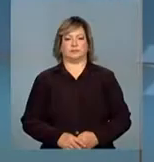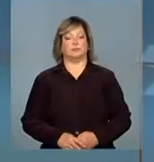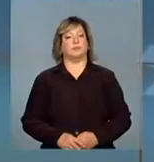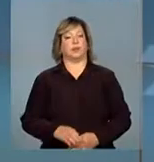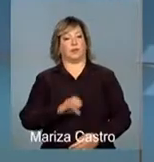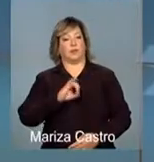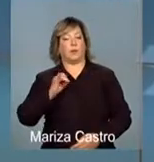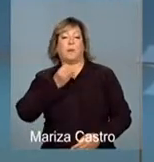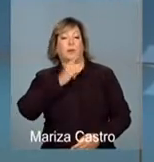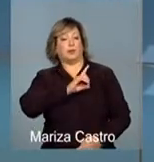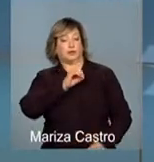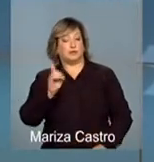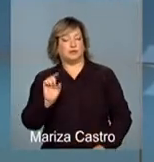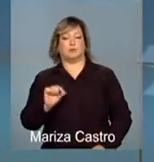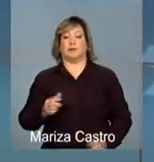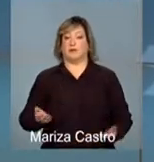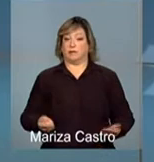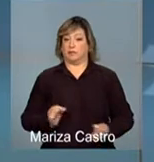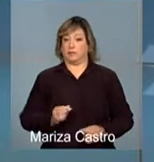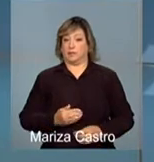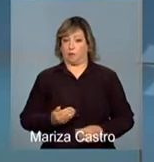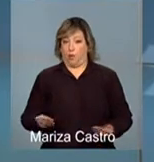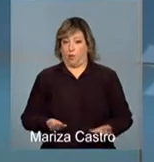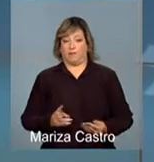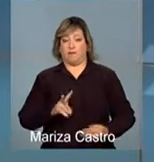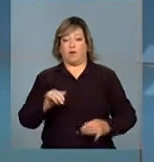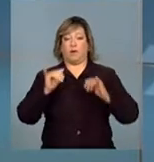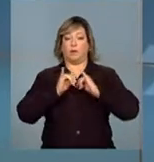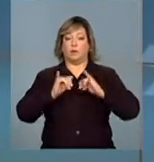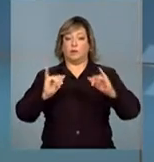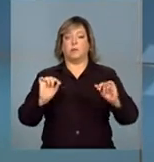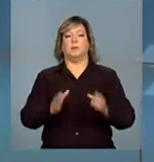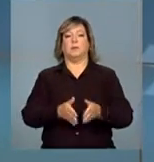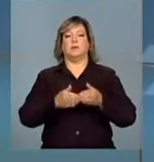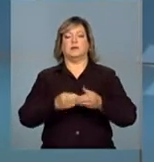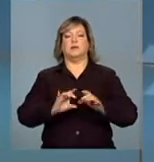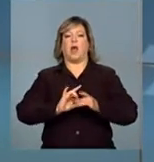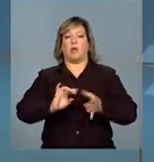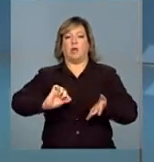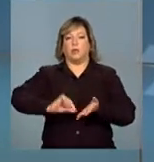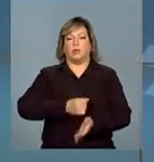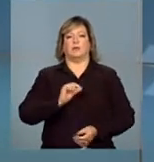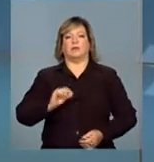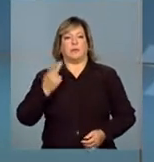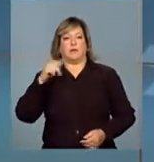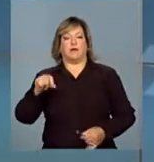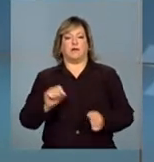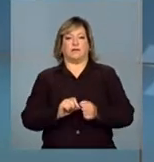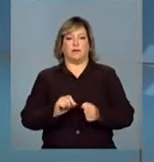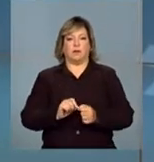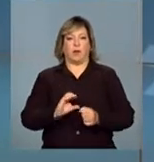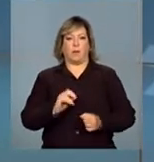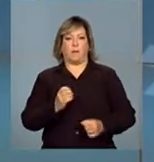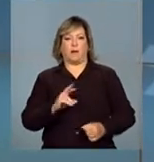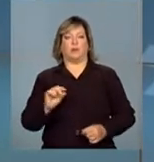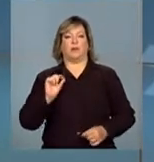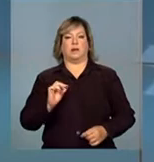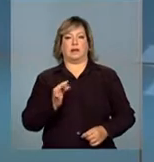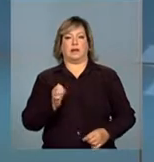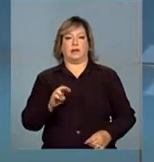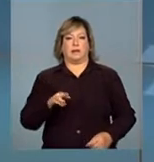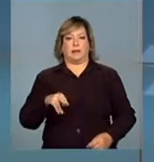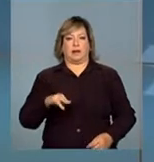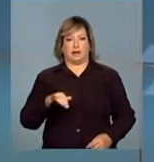Olá, bom dia. Vão ser anunciados hoje os pedidos de autorização para a operação de terminais portuários